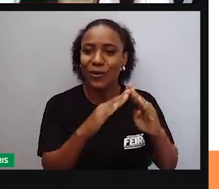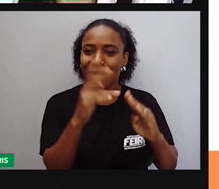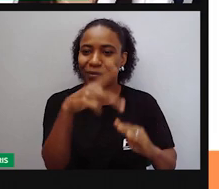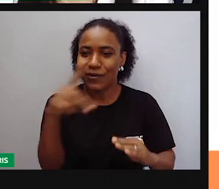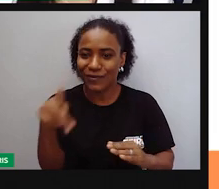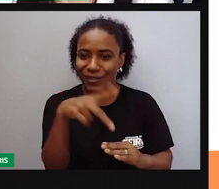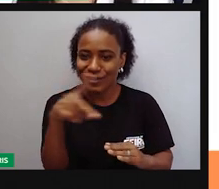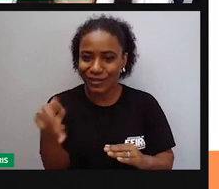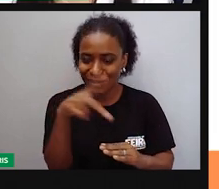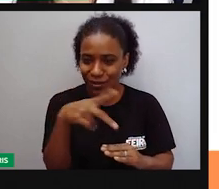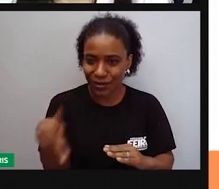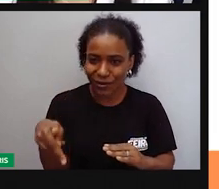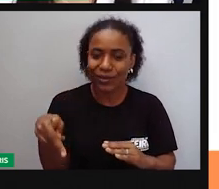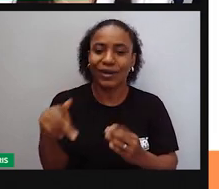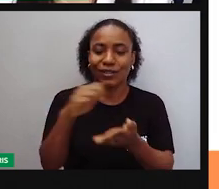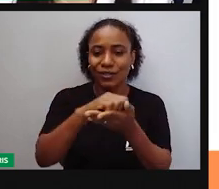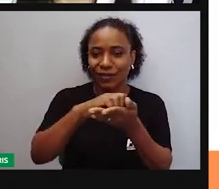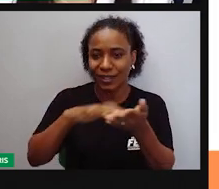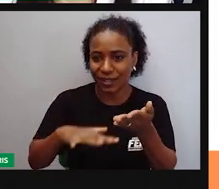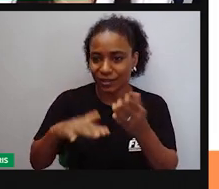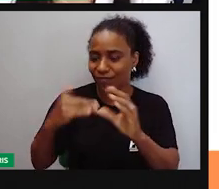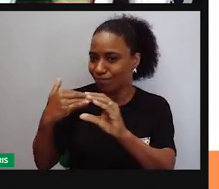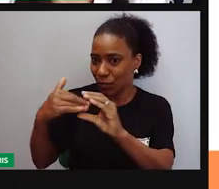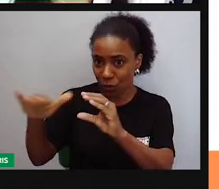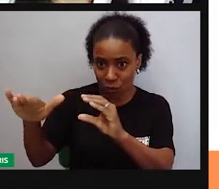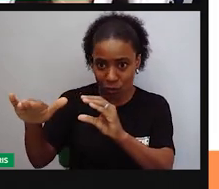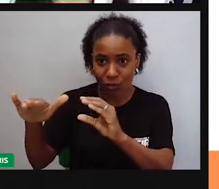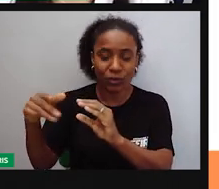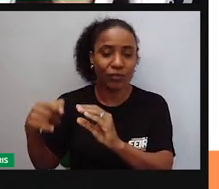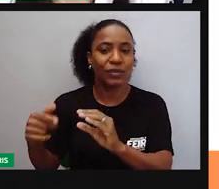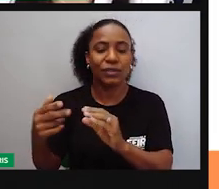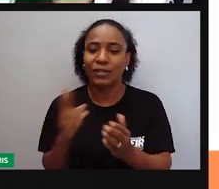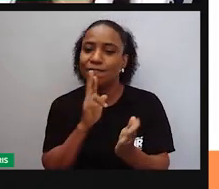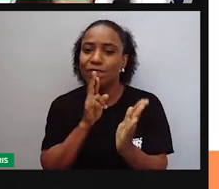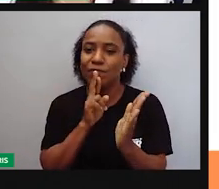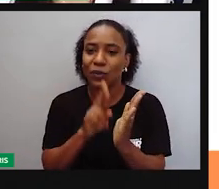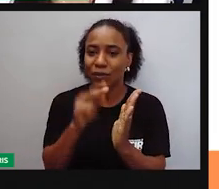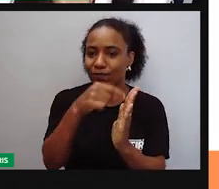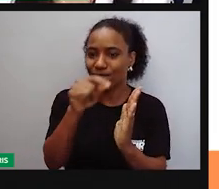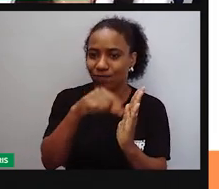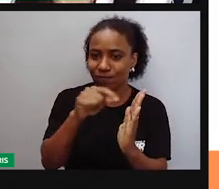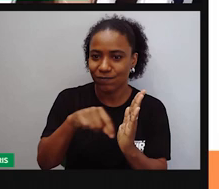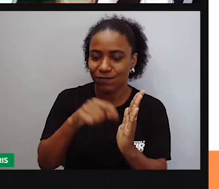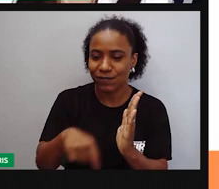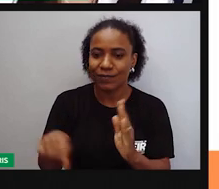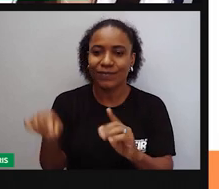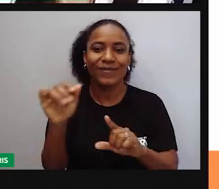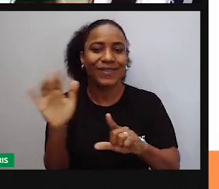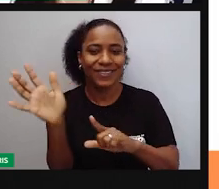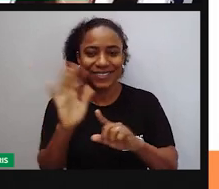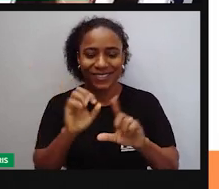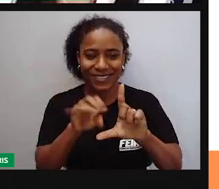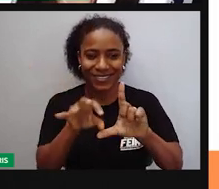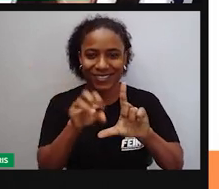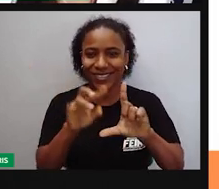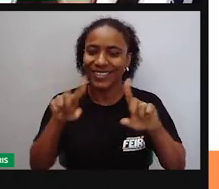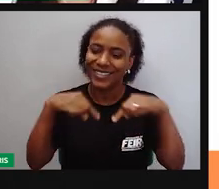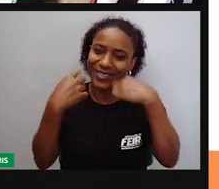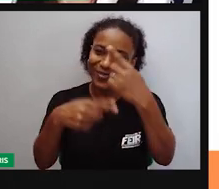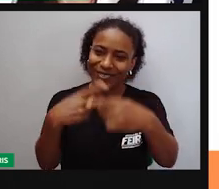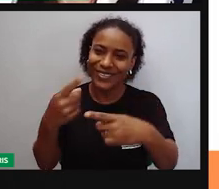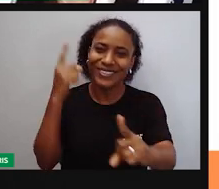preparou para que você responda aí a partir desta videoaula. E a gente se encontra num próximo